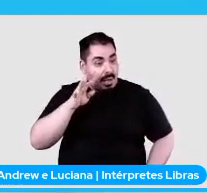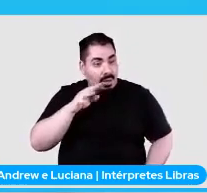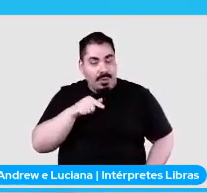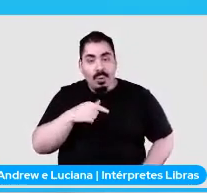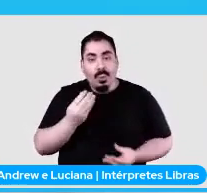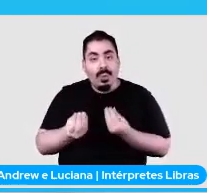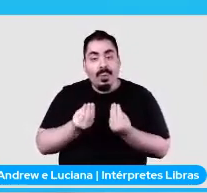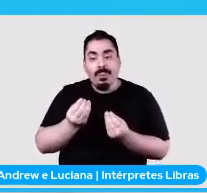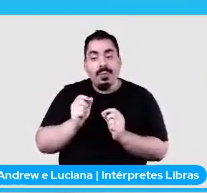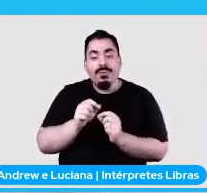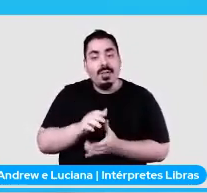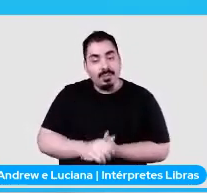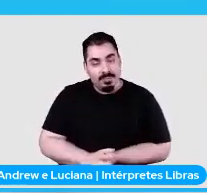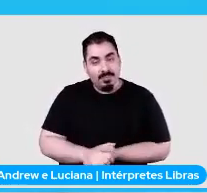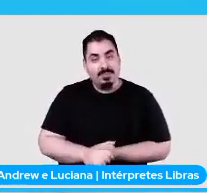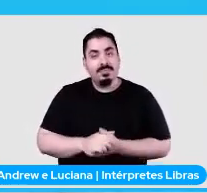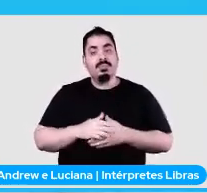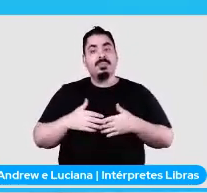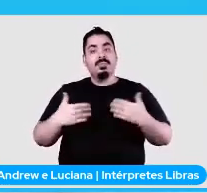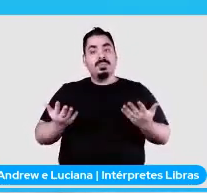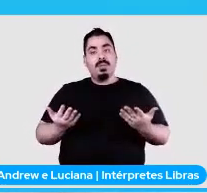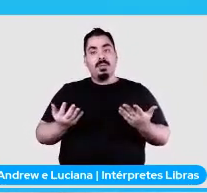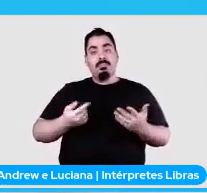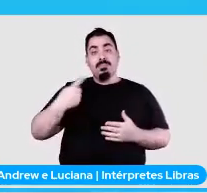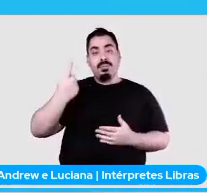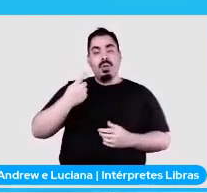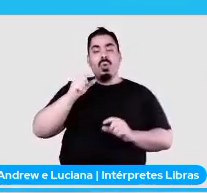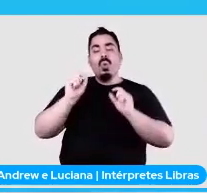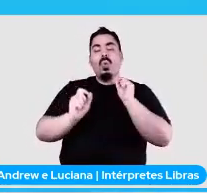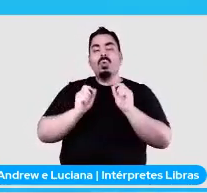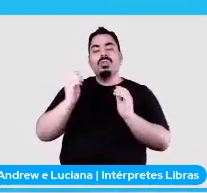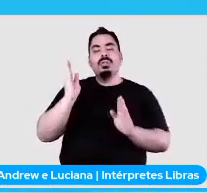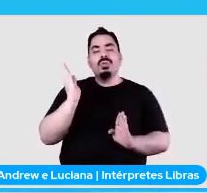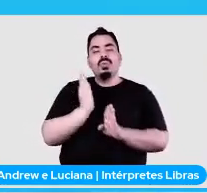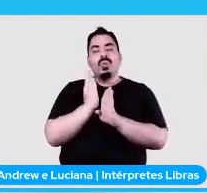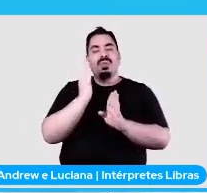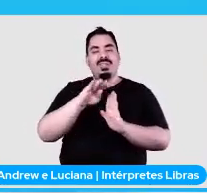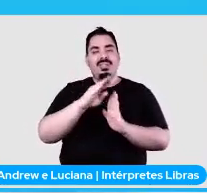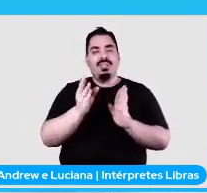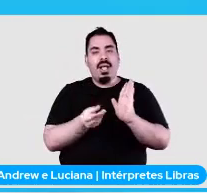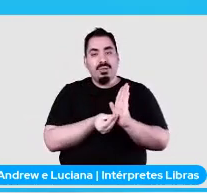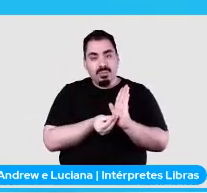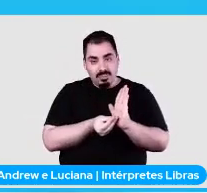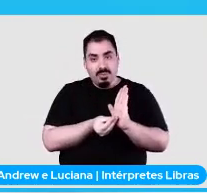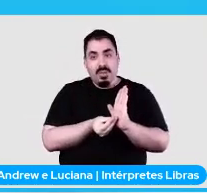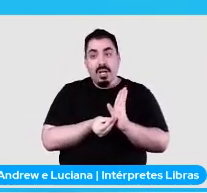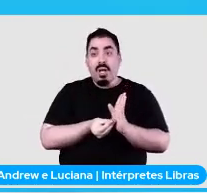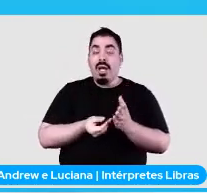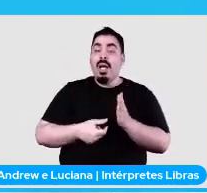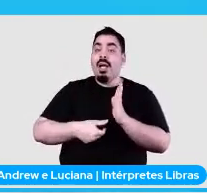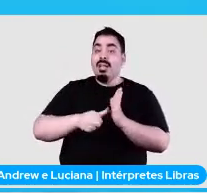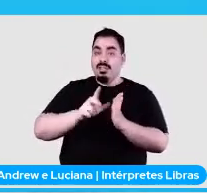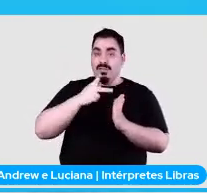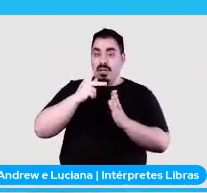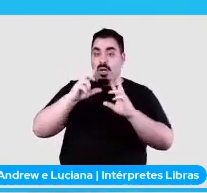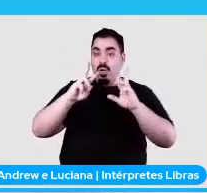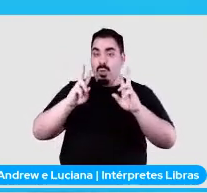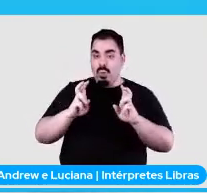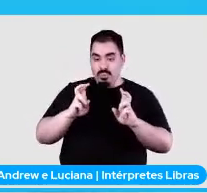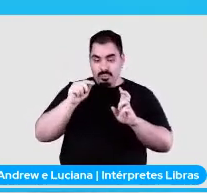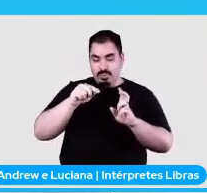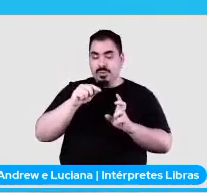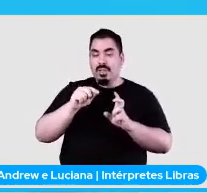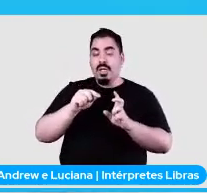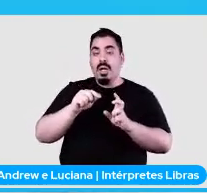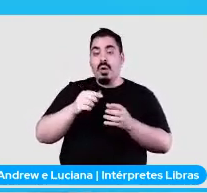Para primeiro de tudo, onde é que a gente arranja esses dados? Antes de falar onde a gente arranja os dados, eu queria destacar muito que